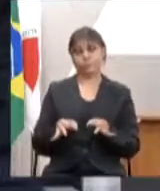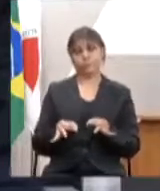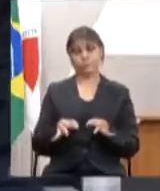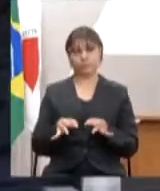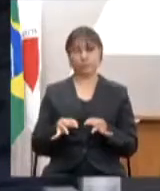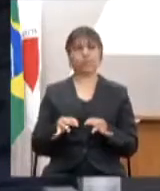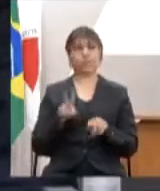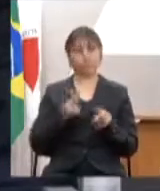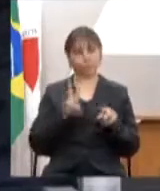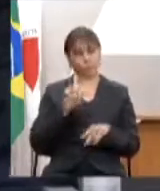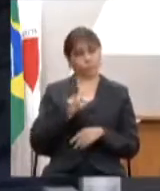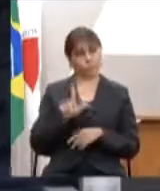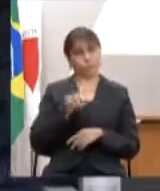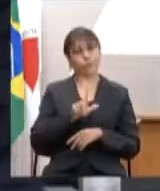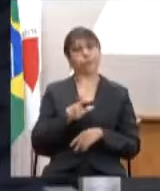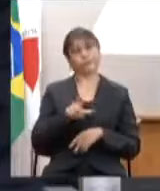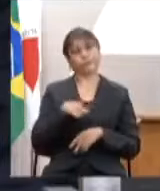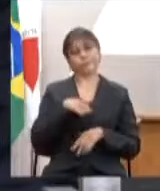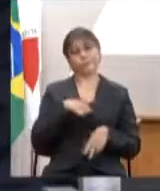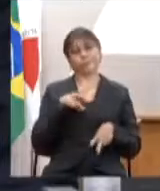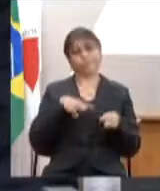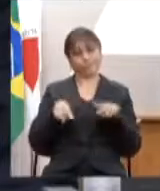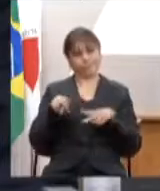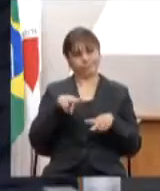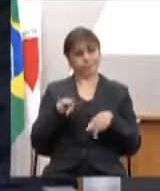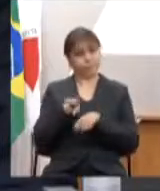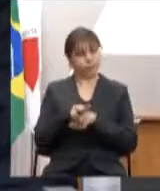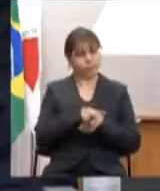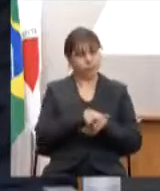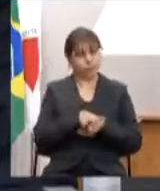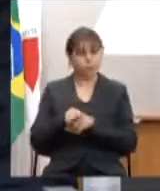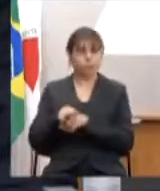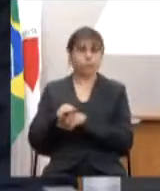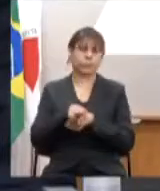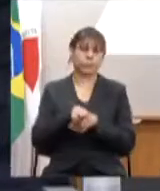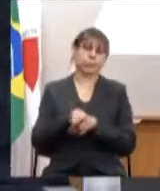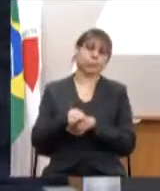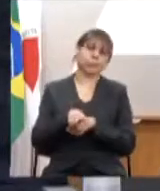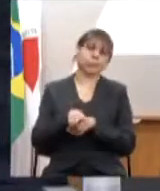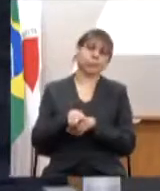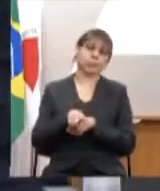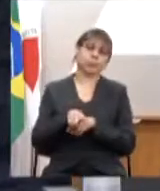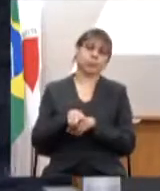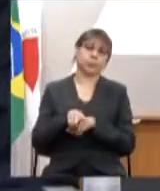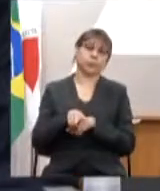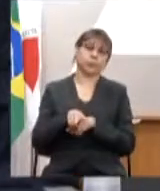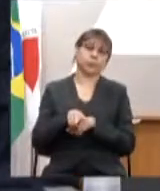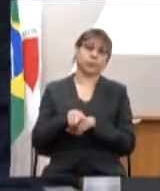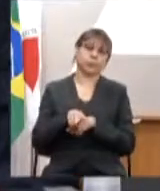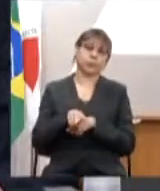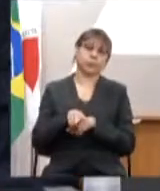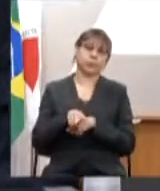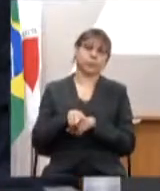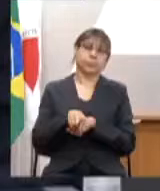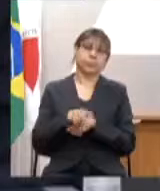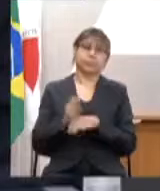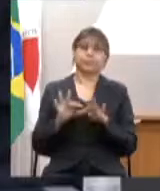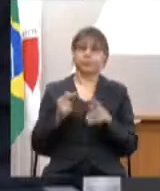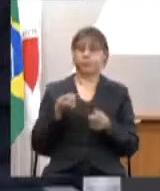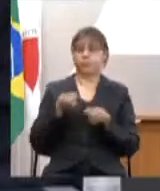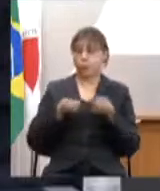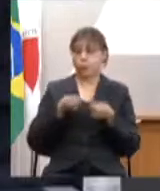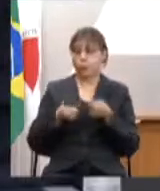supervisão muito grande de todos os órgãos de controle